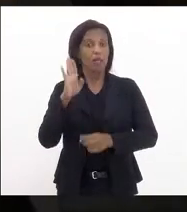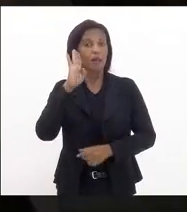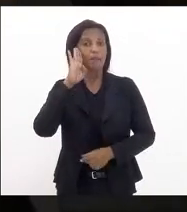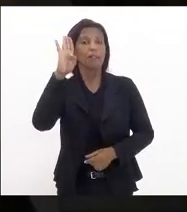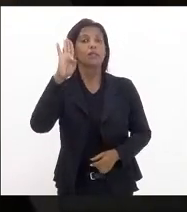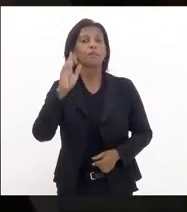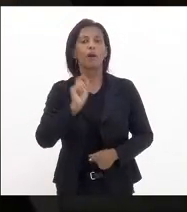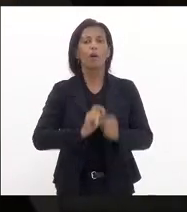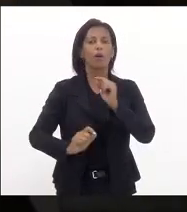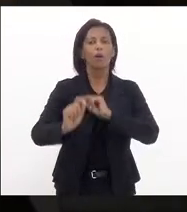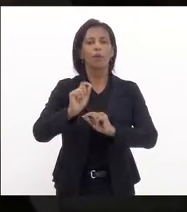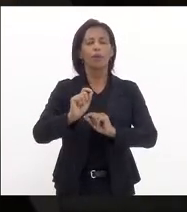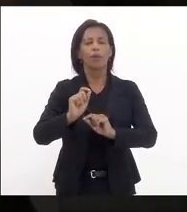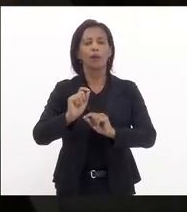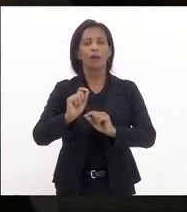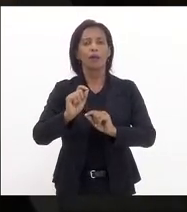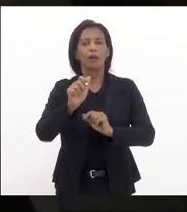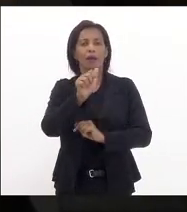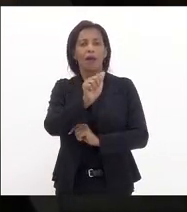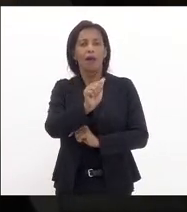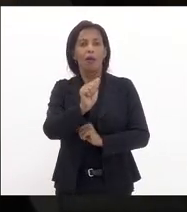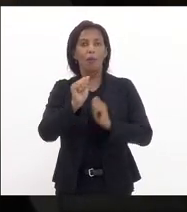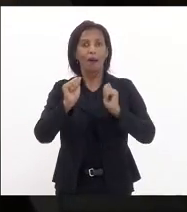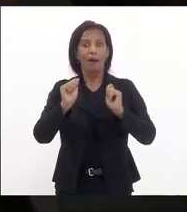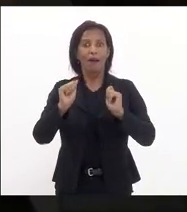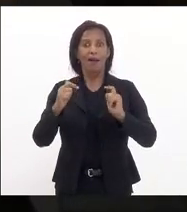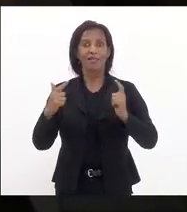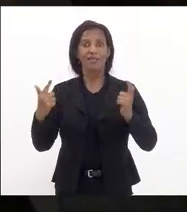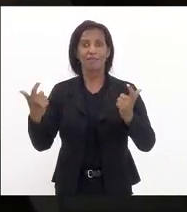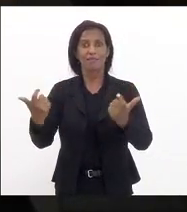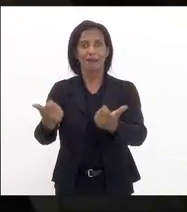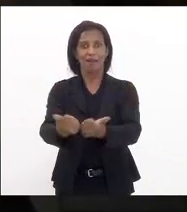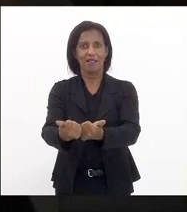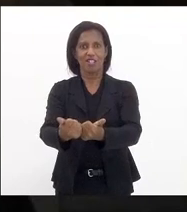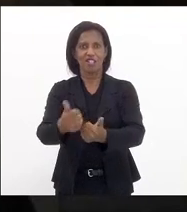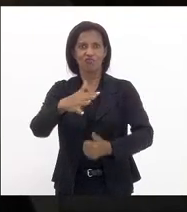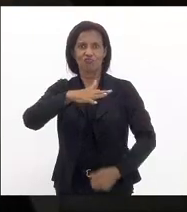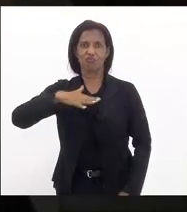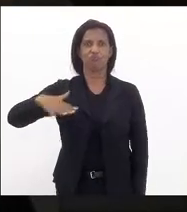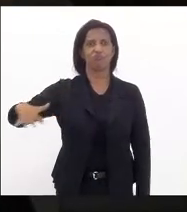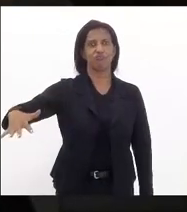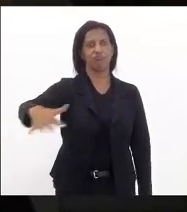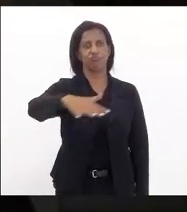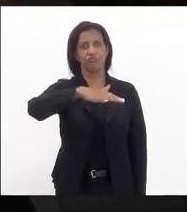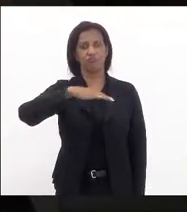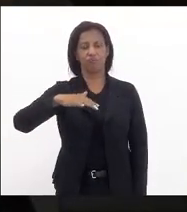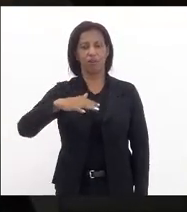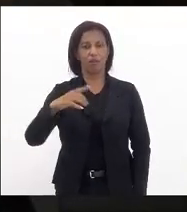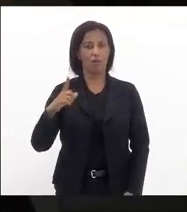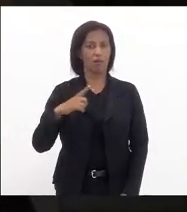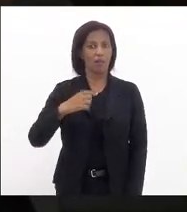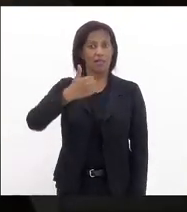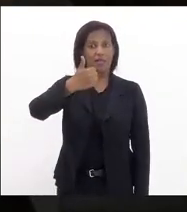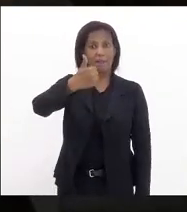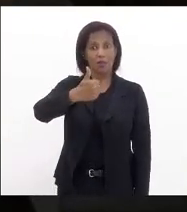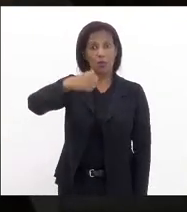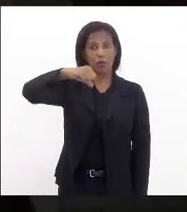Assembleia Geral é a Assembleia Geral que se instala periodicamente e desde 1947